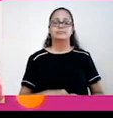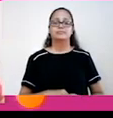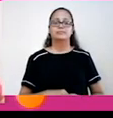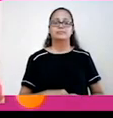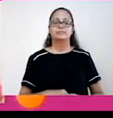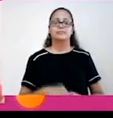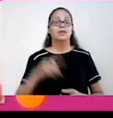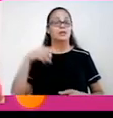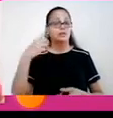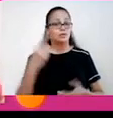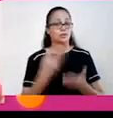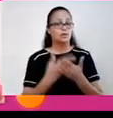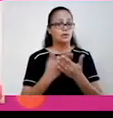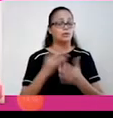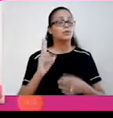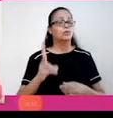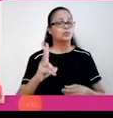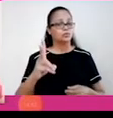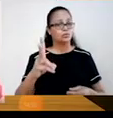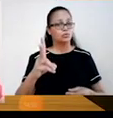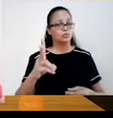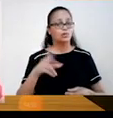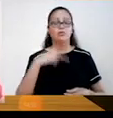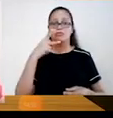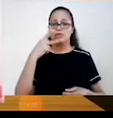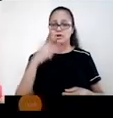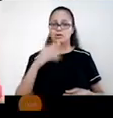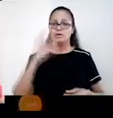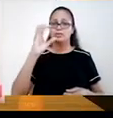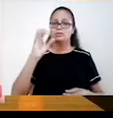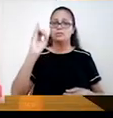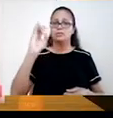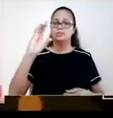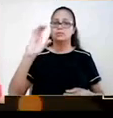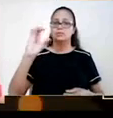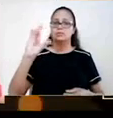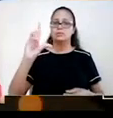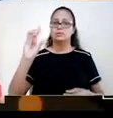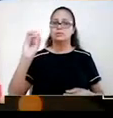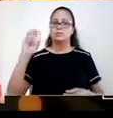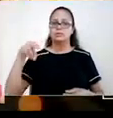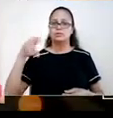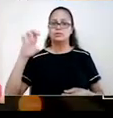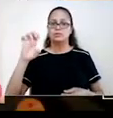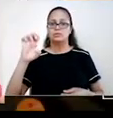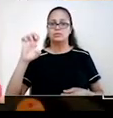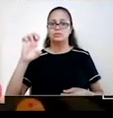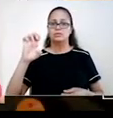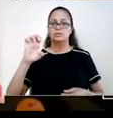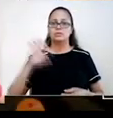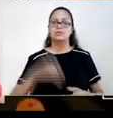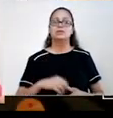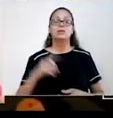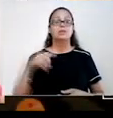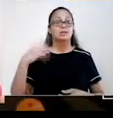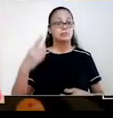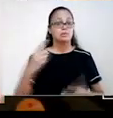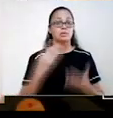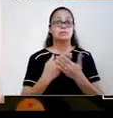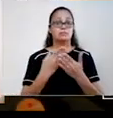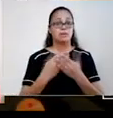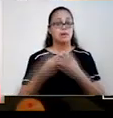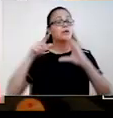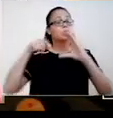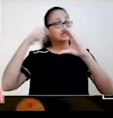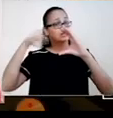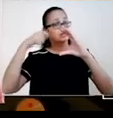Pessoal, na próxima aula a gente continua falando aí dos ciclones. Eu vou passar esse vídeo aqui para vocês na próxima aula,